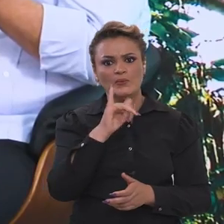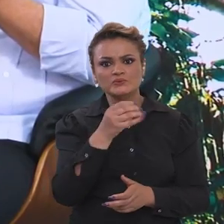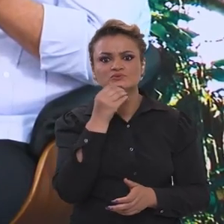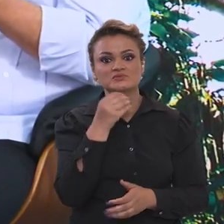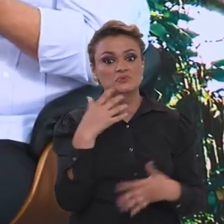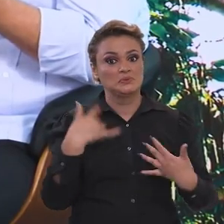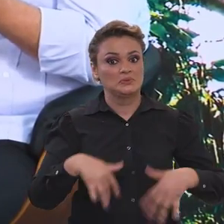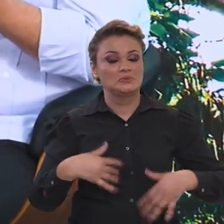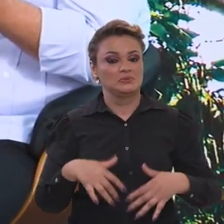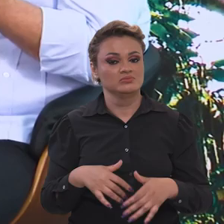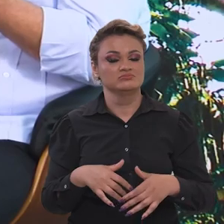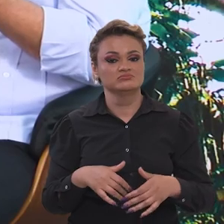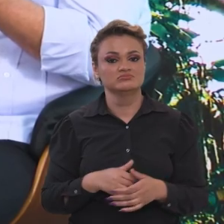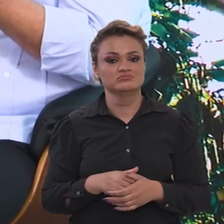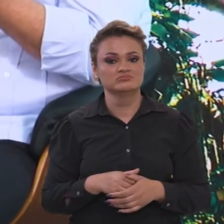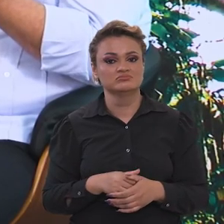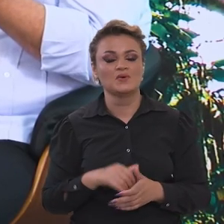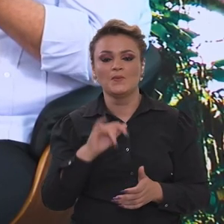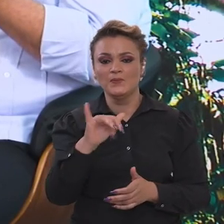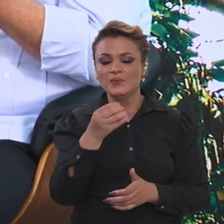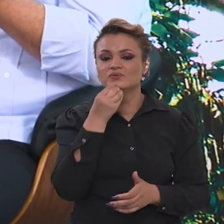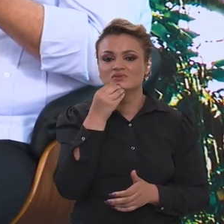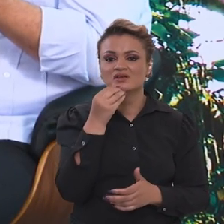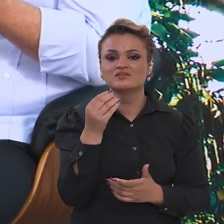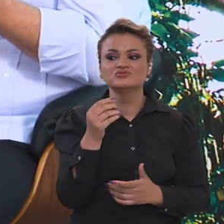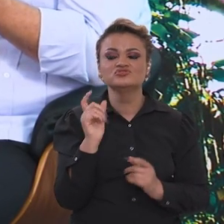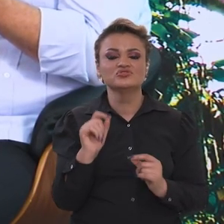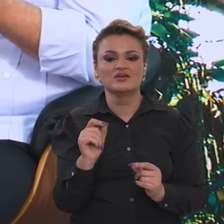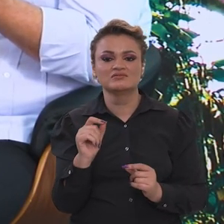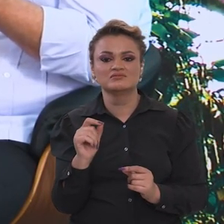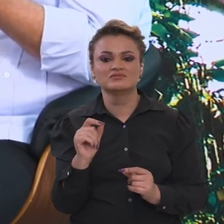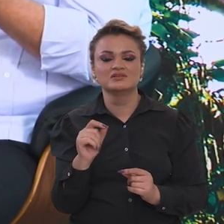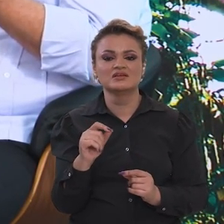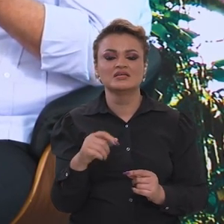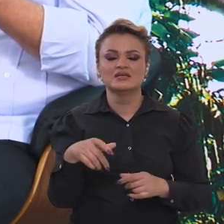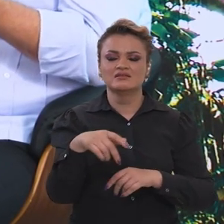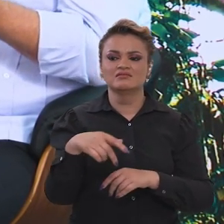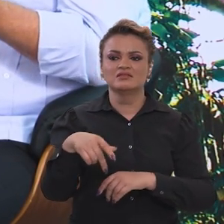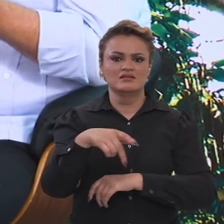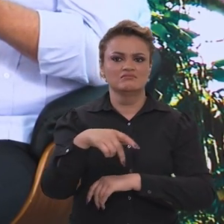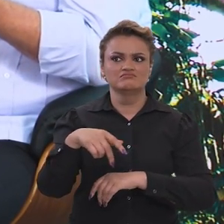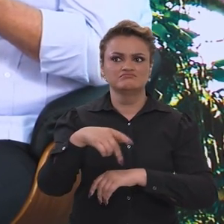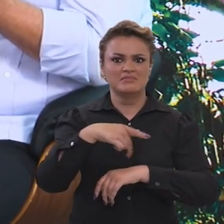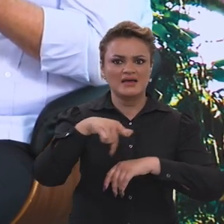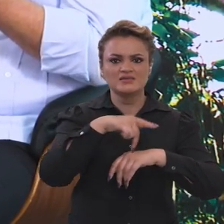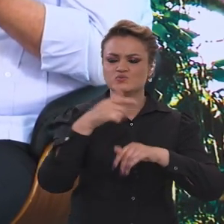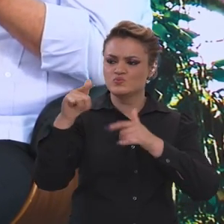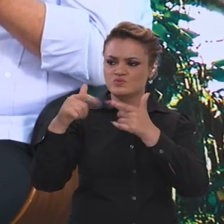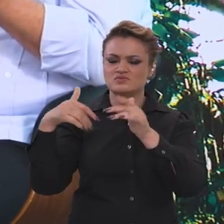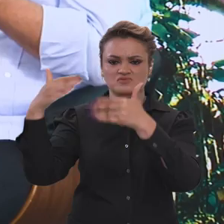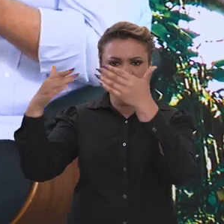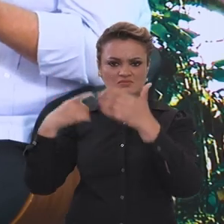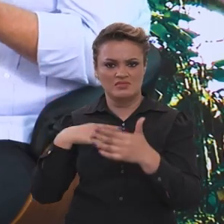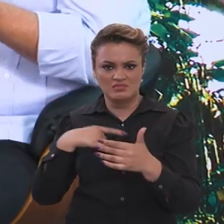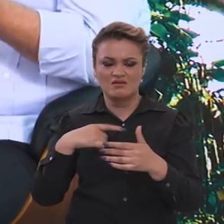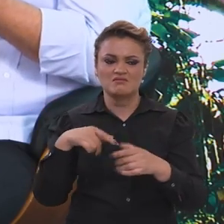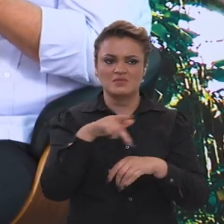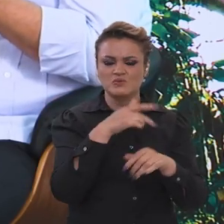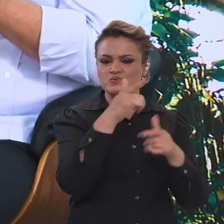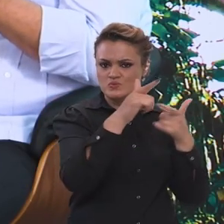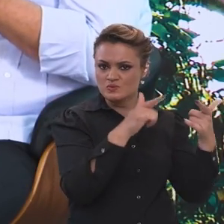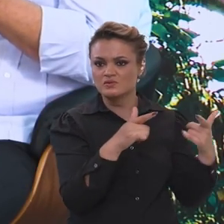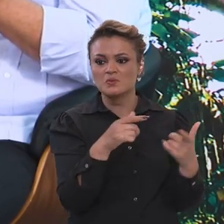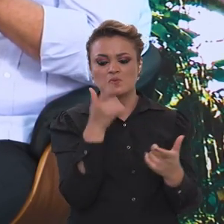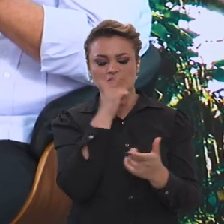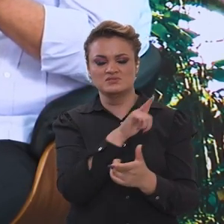uma grande oportunidade que é a oportunidade que as grandes nações desenvolvidas mais as